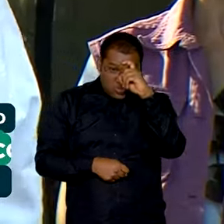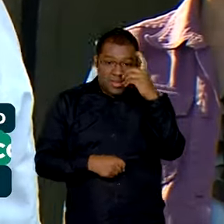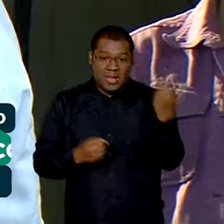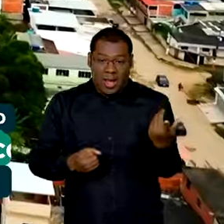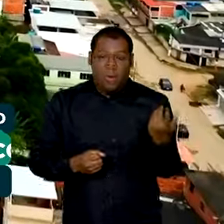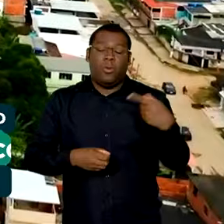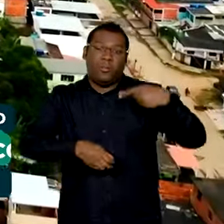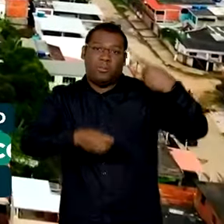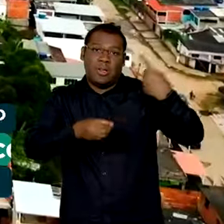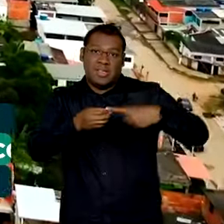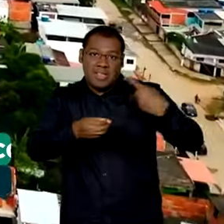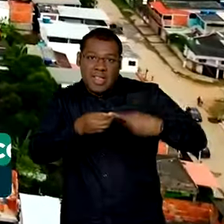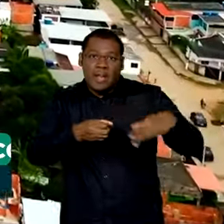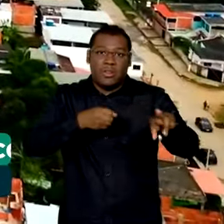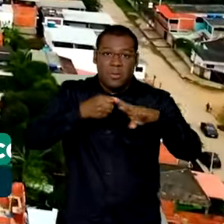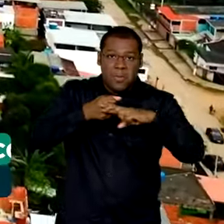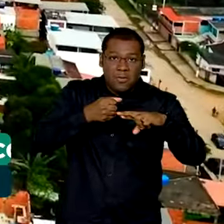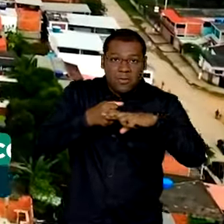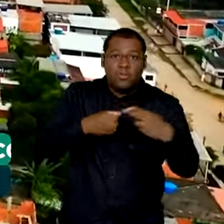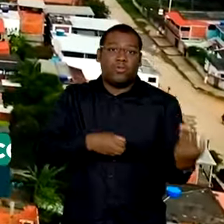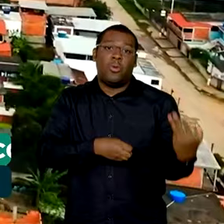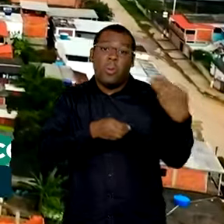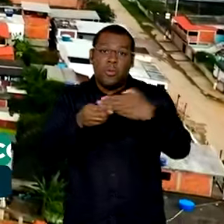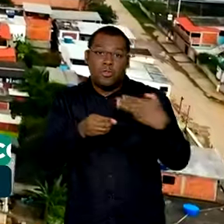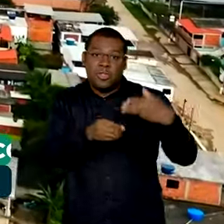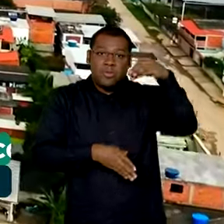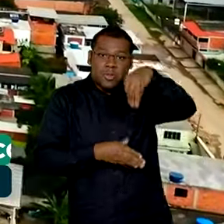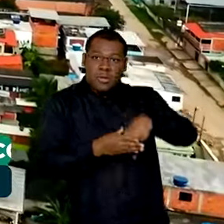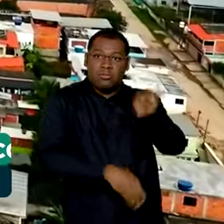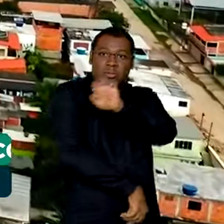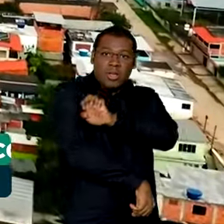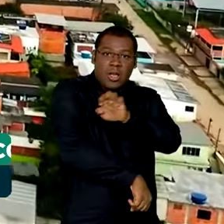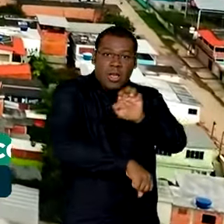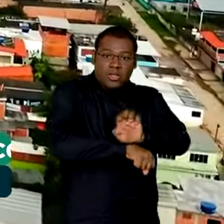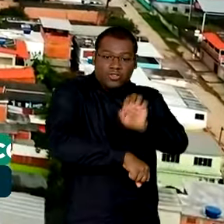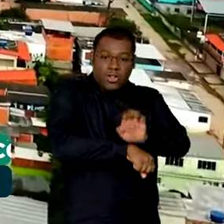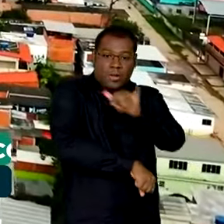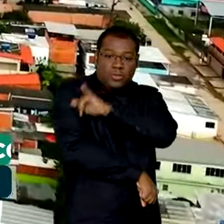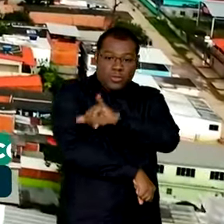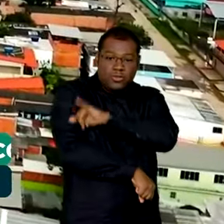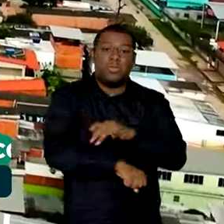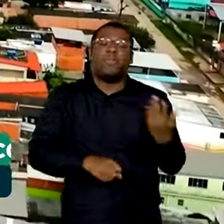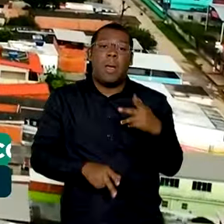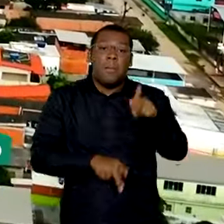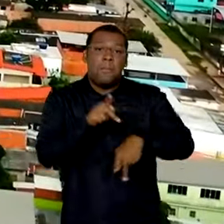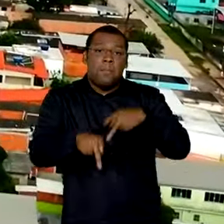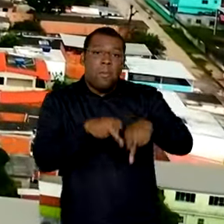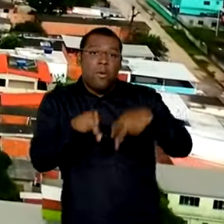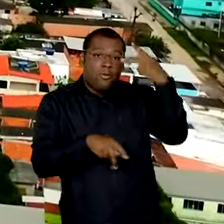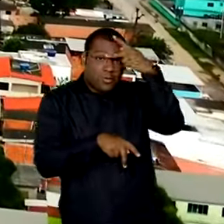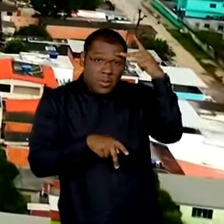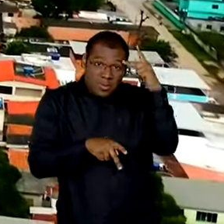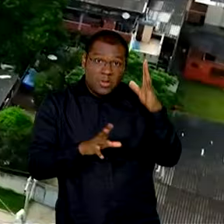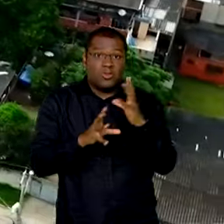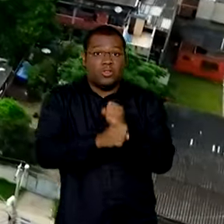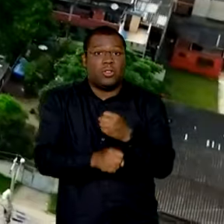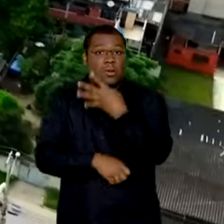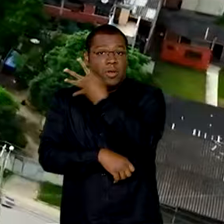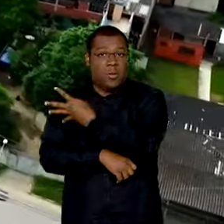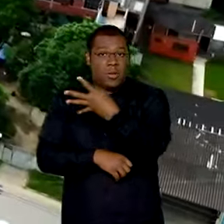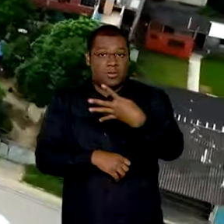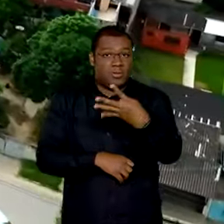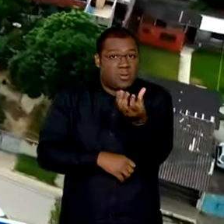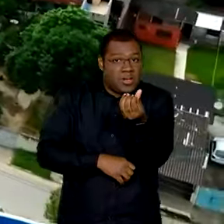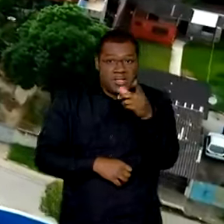Belfort Roxo, município da região metropolitana do Rio, com mais de 446 mil habitantes,